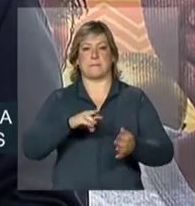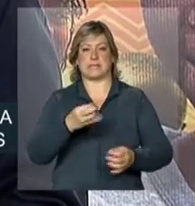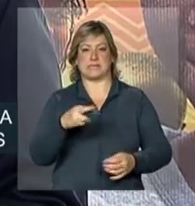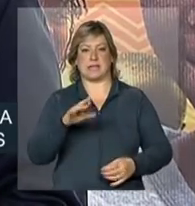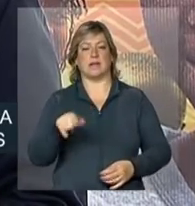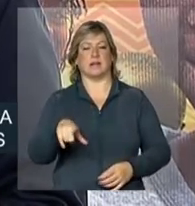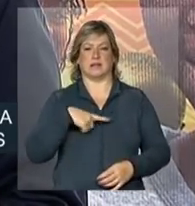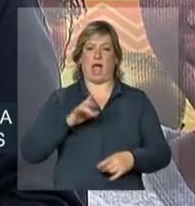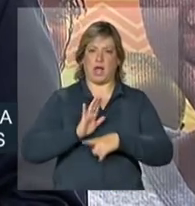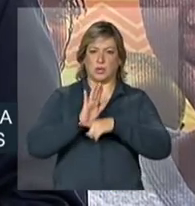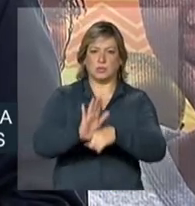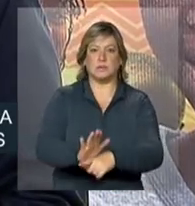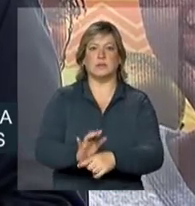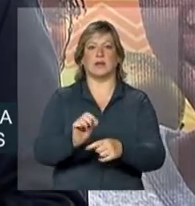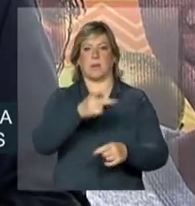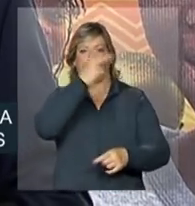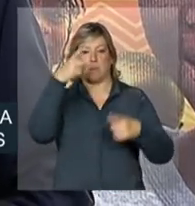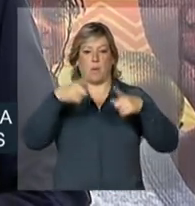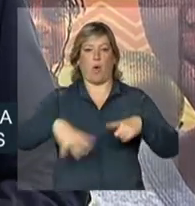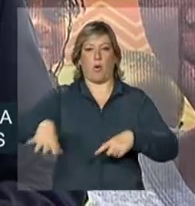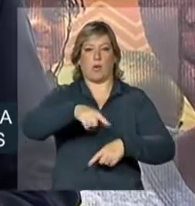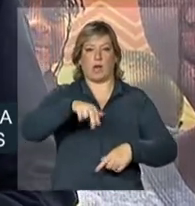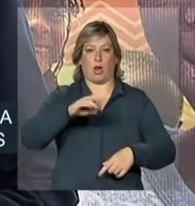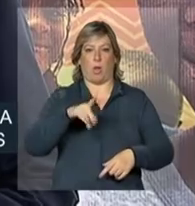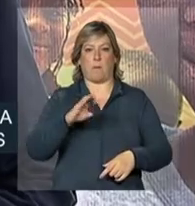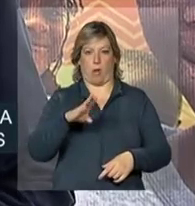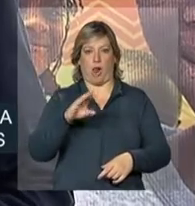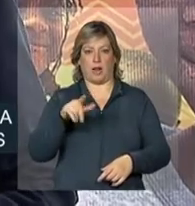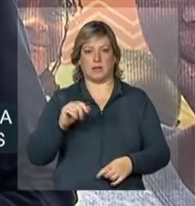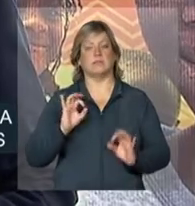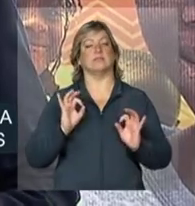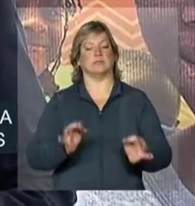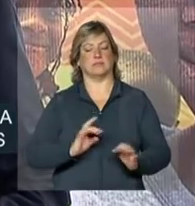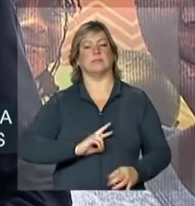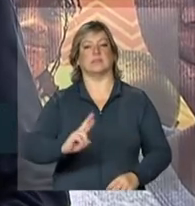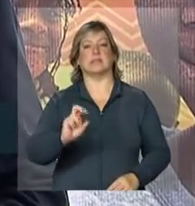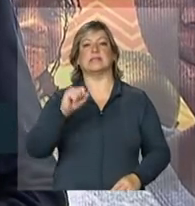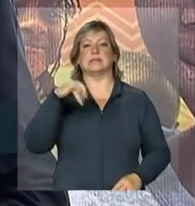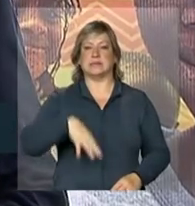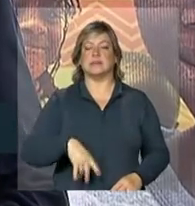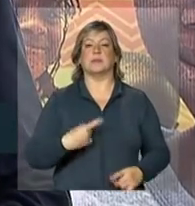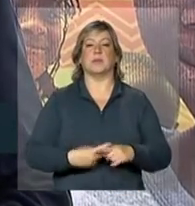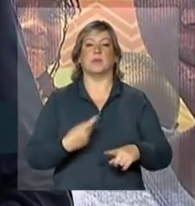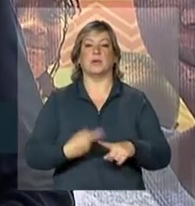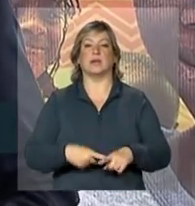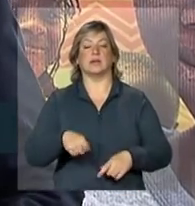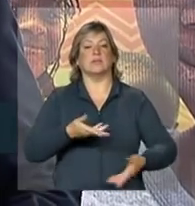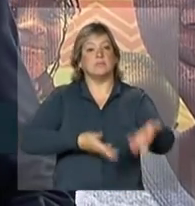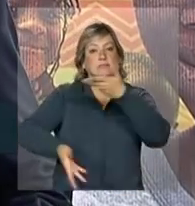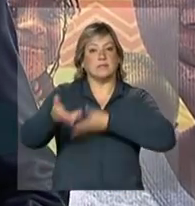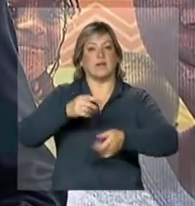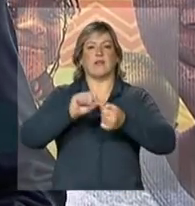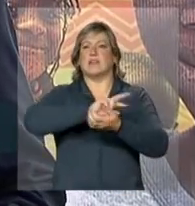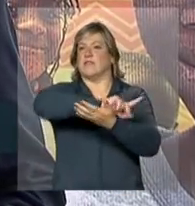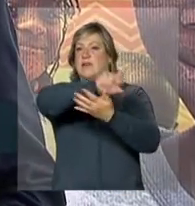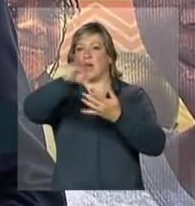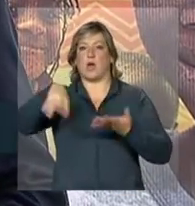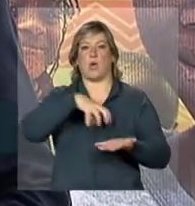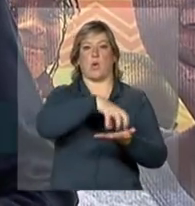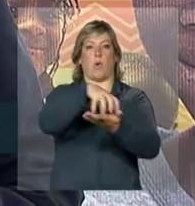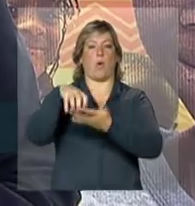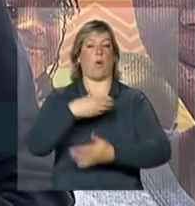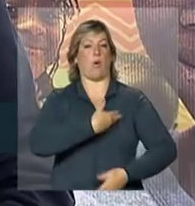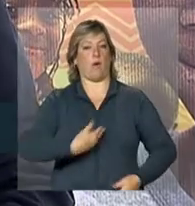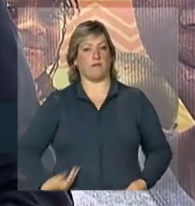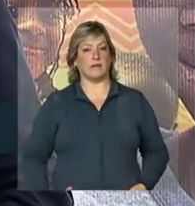cheguem até a comunidade que precisa? É uma estratégia fundamental articular as ações de vários órgãos do governo,